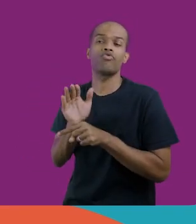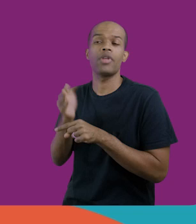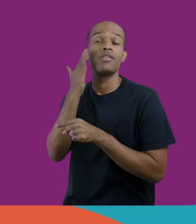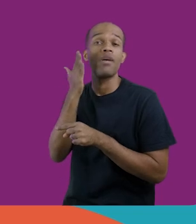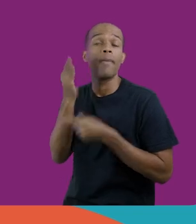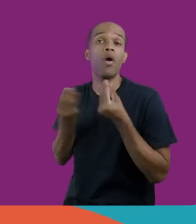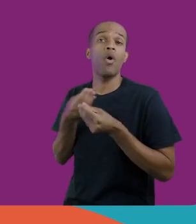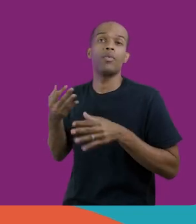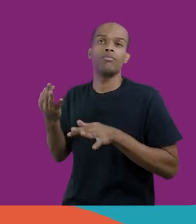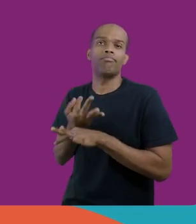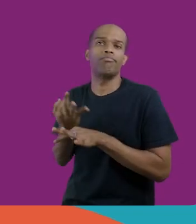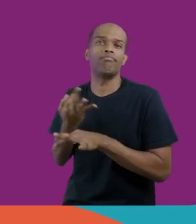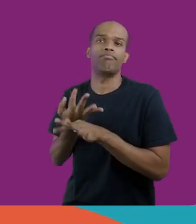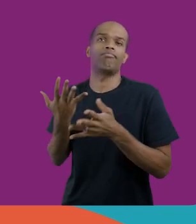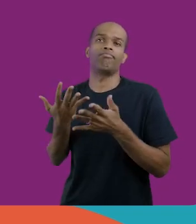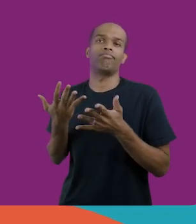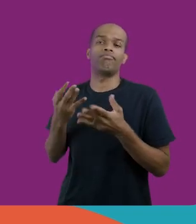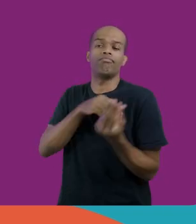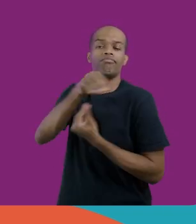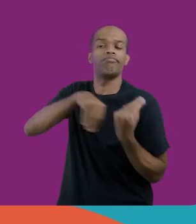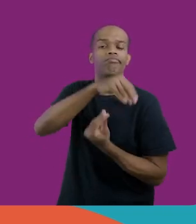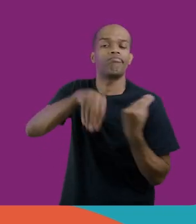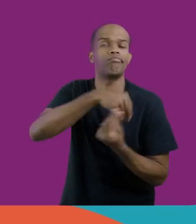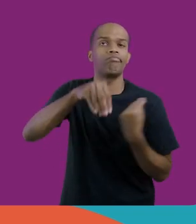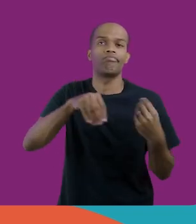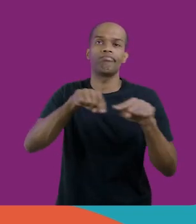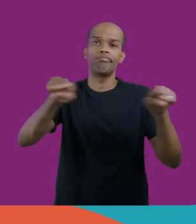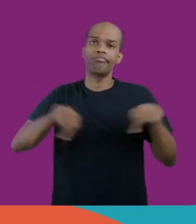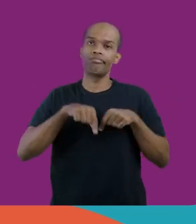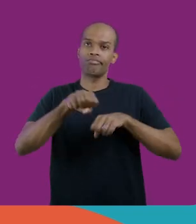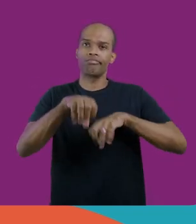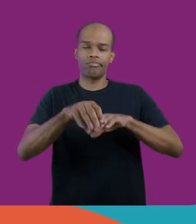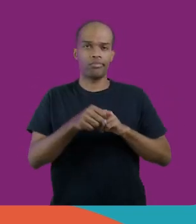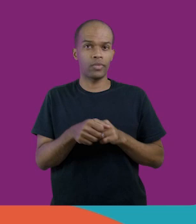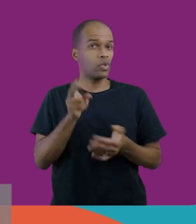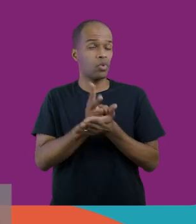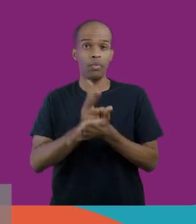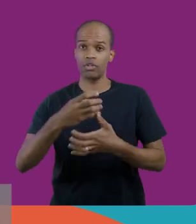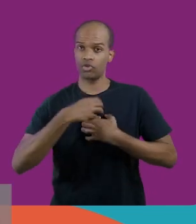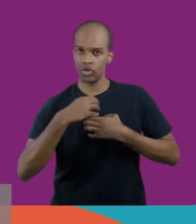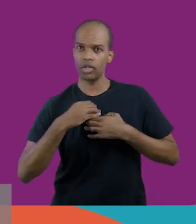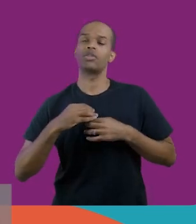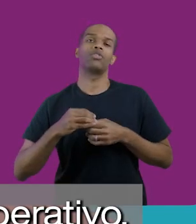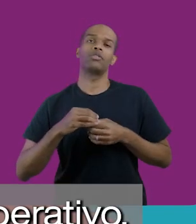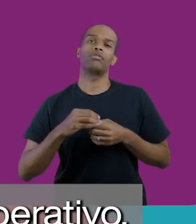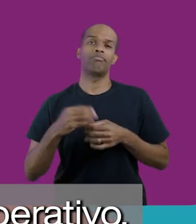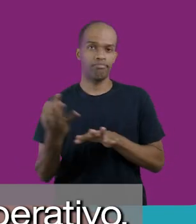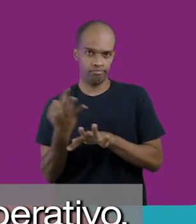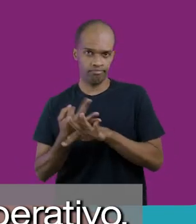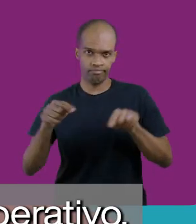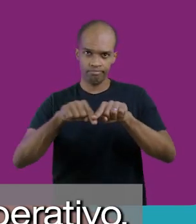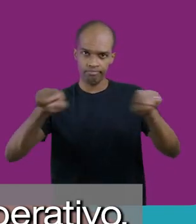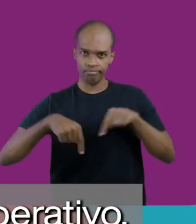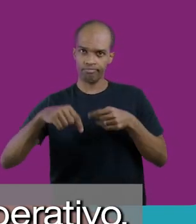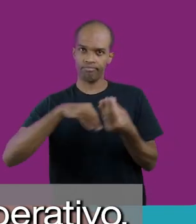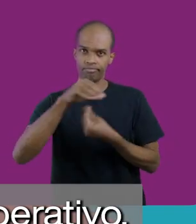a heterogeneidade da sala de aula e, da mesma maneira que, lidando com a heterogeneidade da sala de aula, ele pode estar